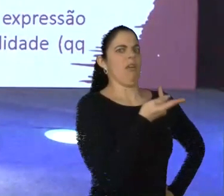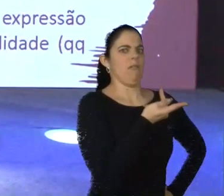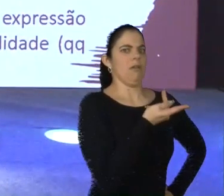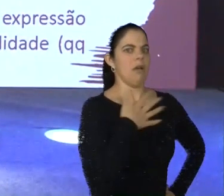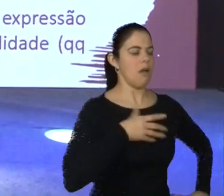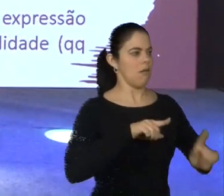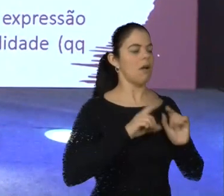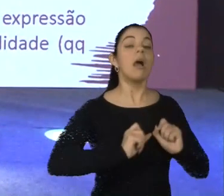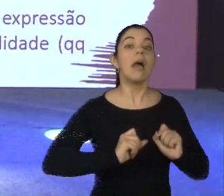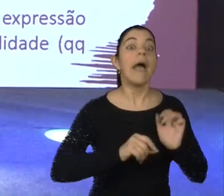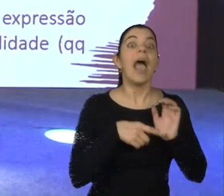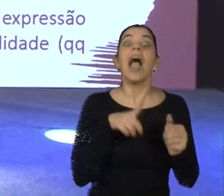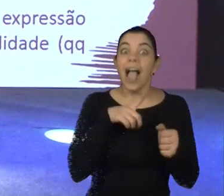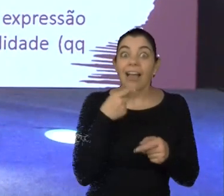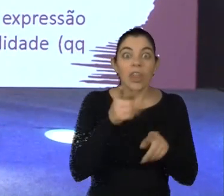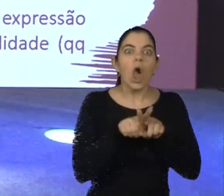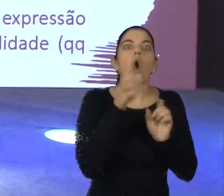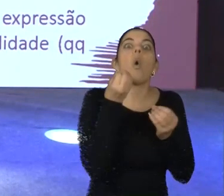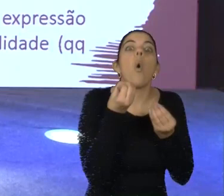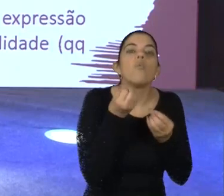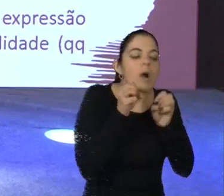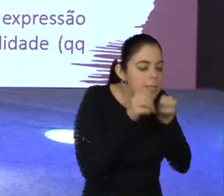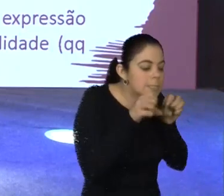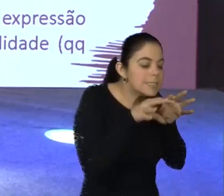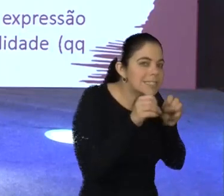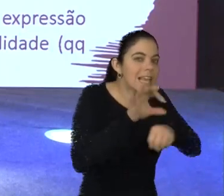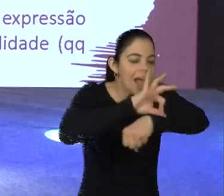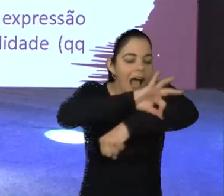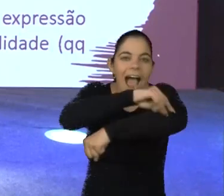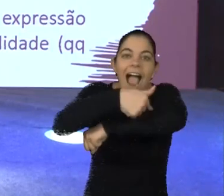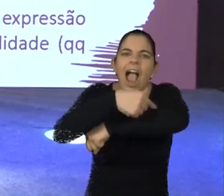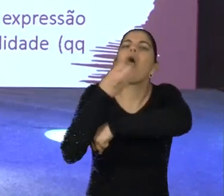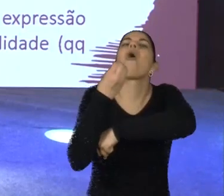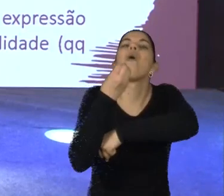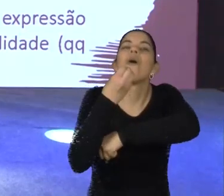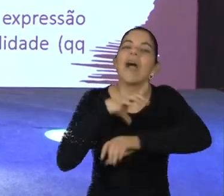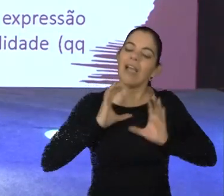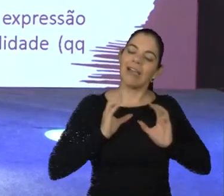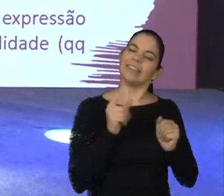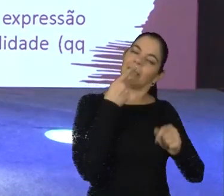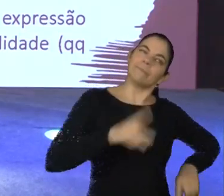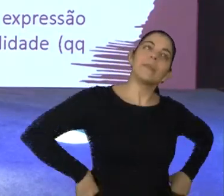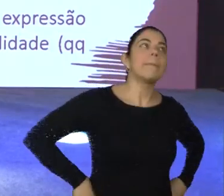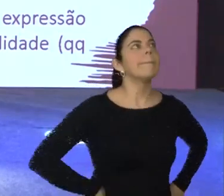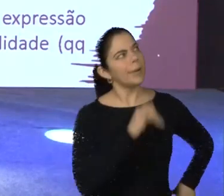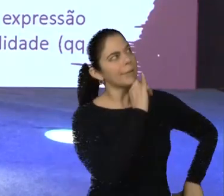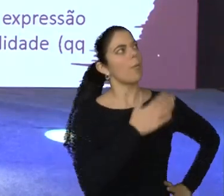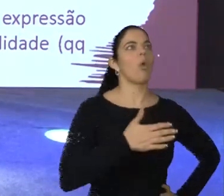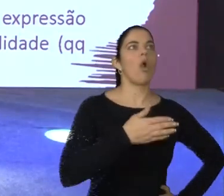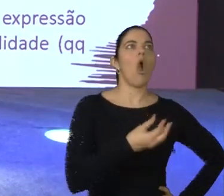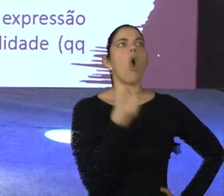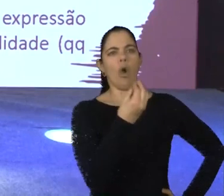como nós ensinamos os nossos genes a se expressar. Ela tem a ver com a forma como nós vivemos,